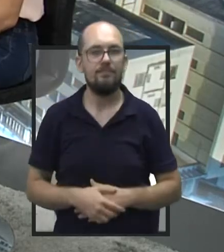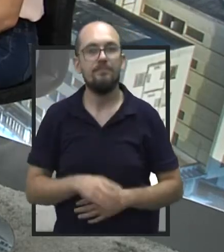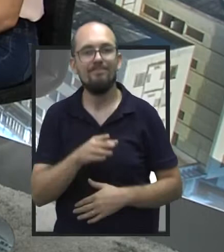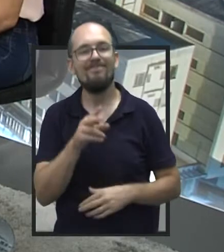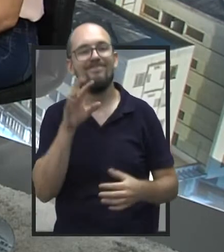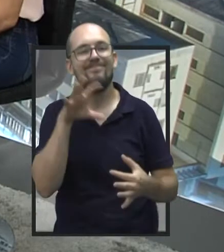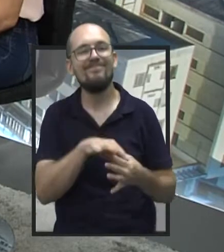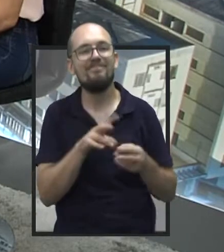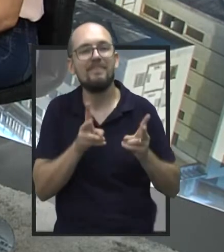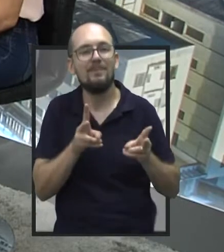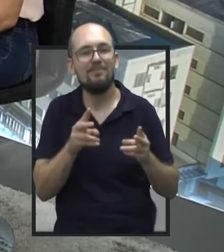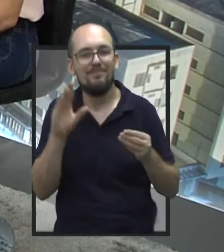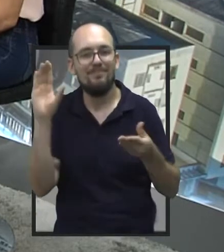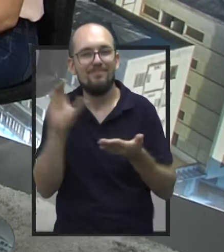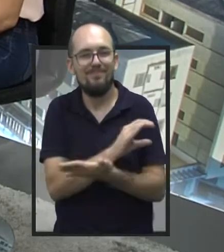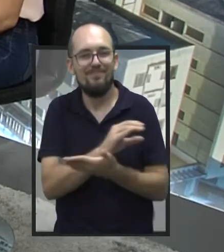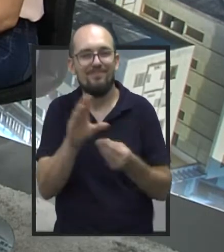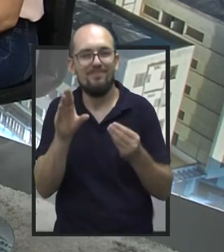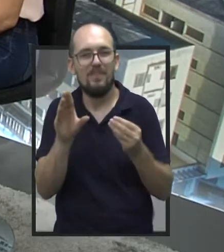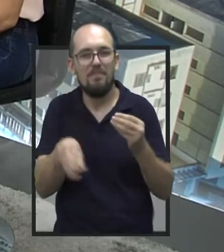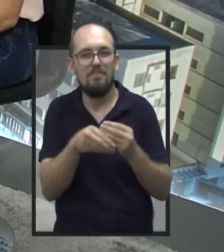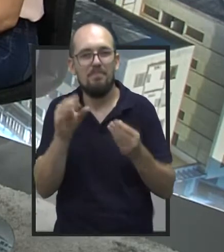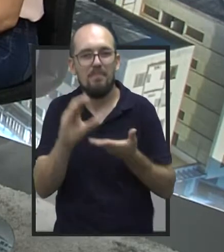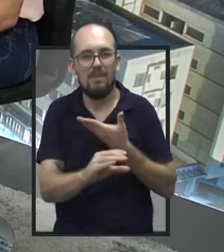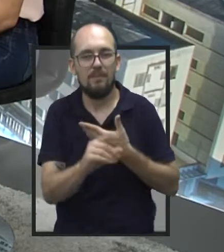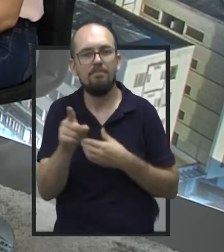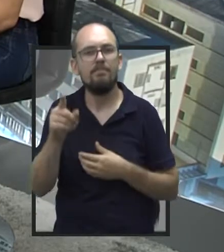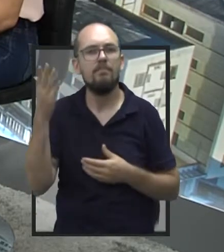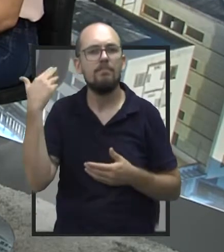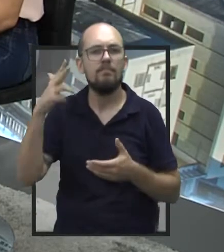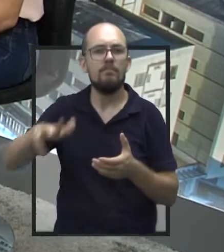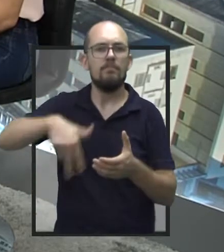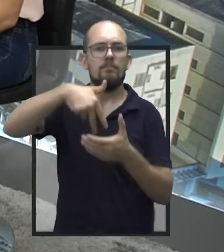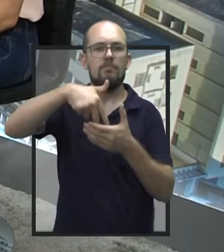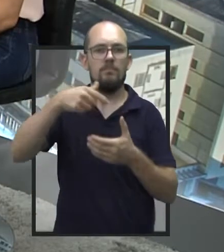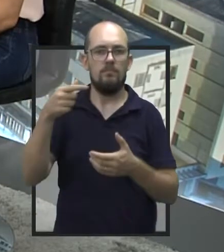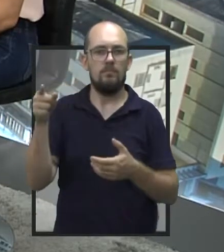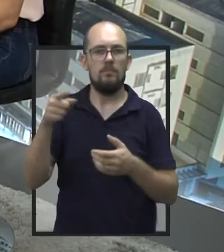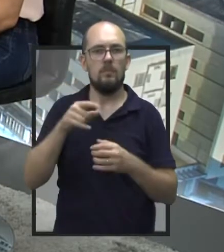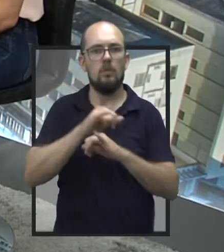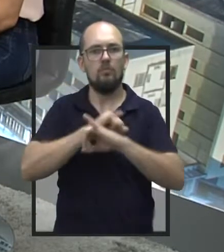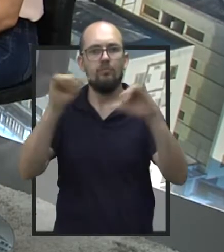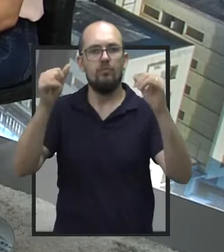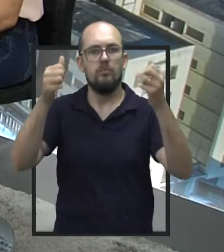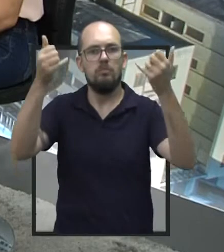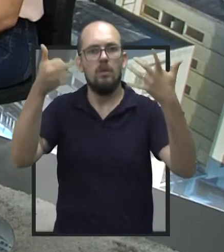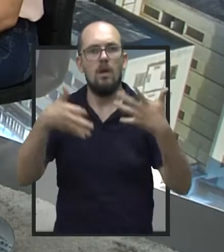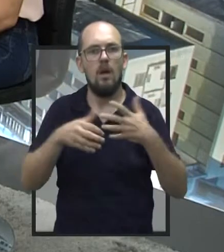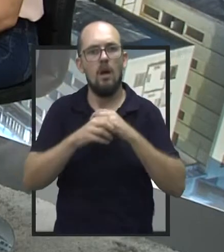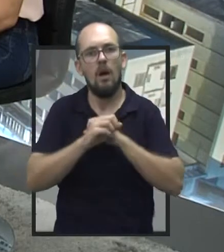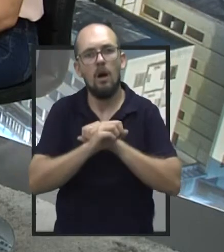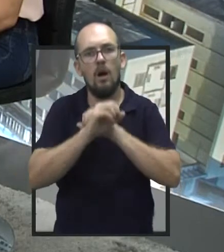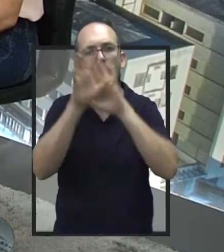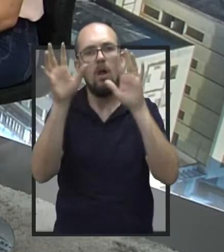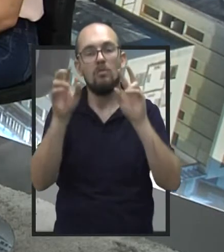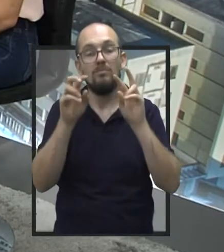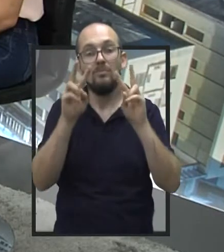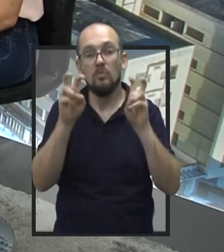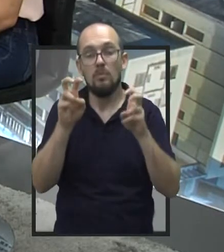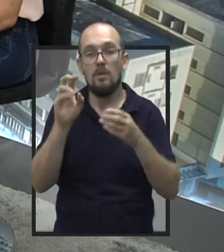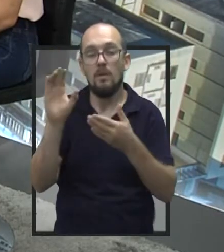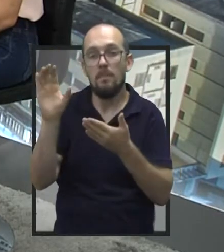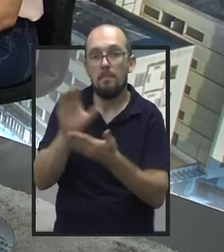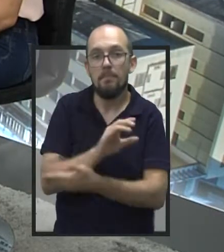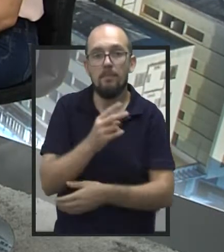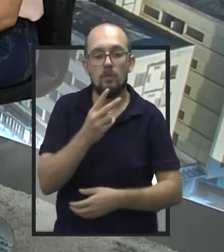parlamentares, vereadora, a senhora se manifestou na tribuna para esclarecer uma questão que envolve uma emenda de